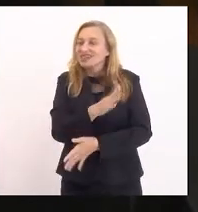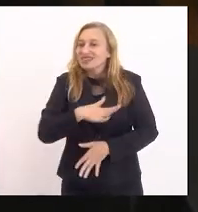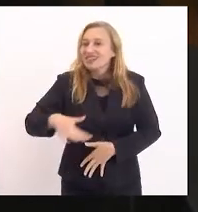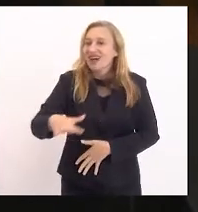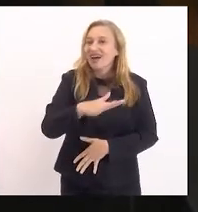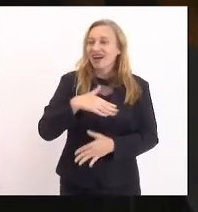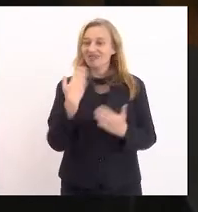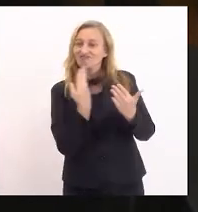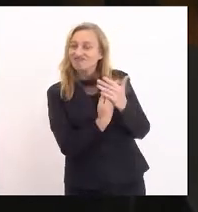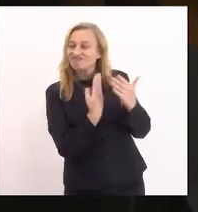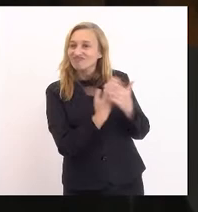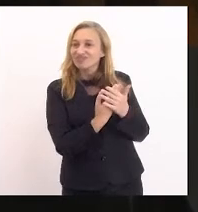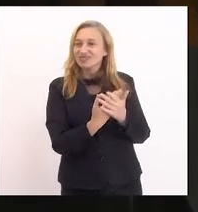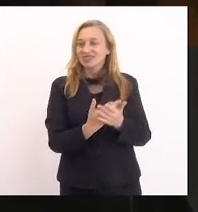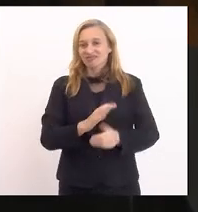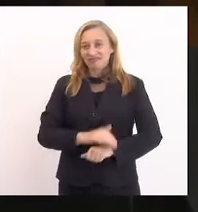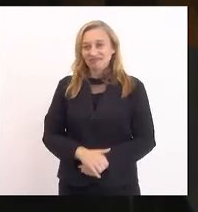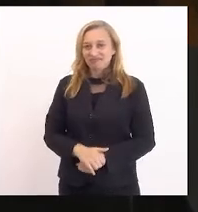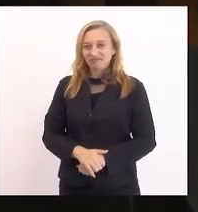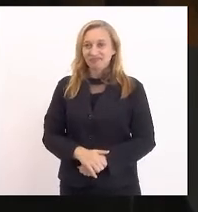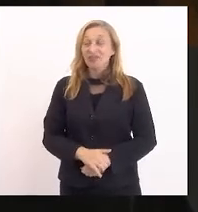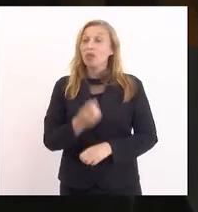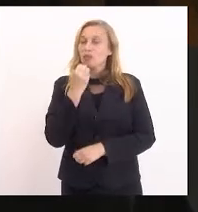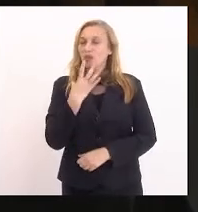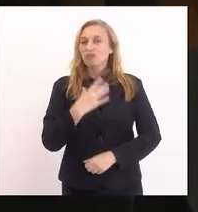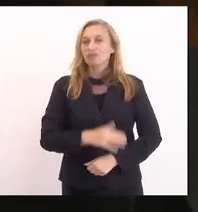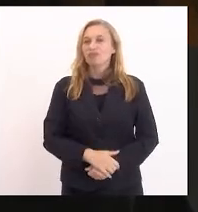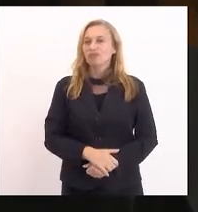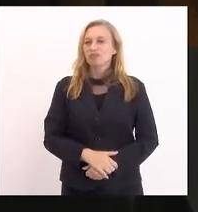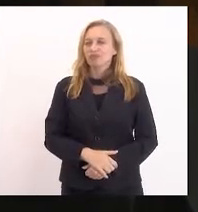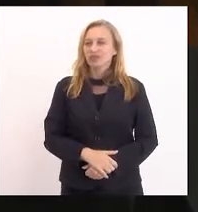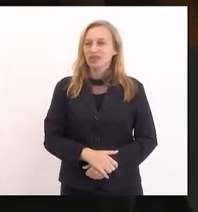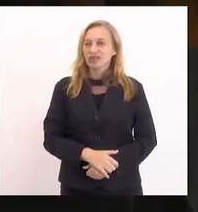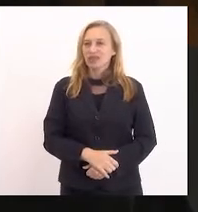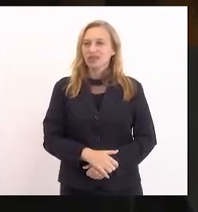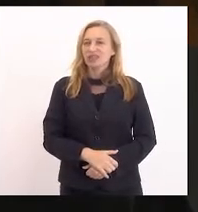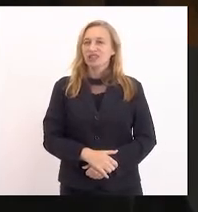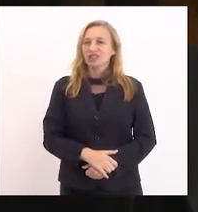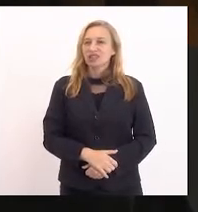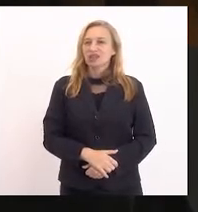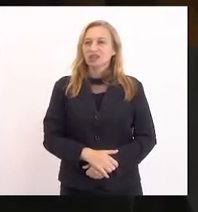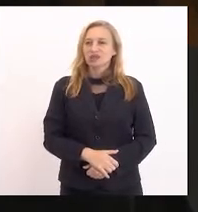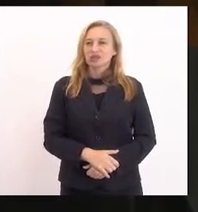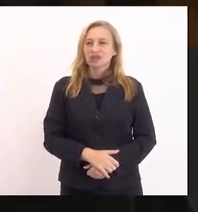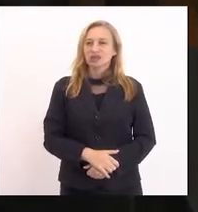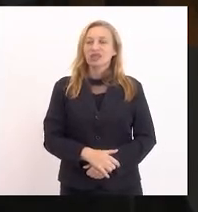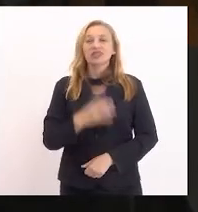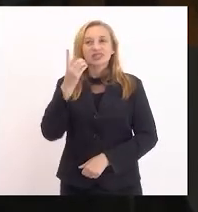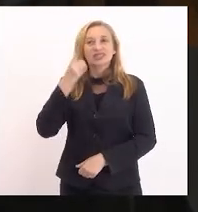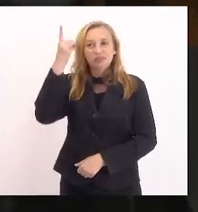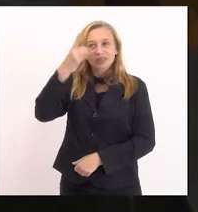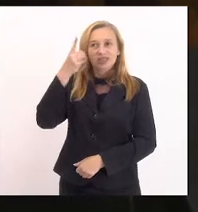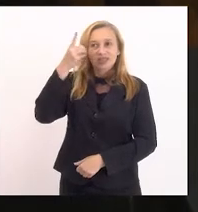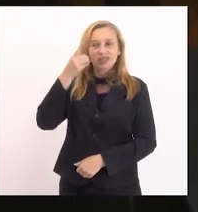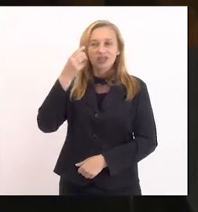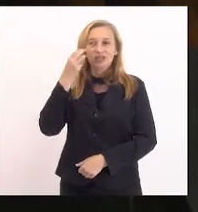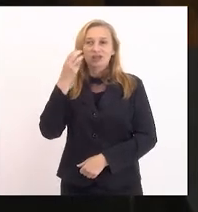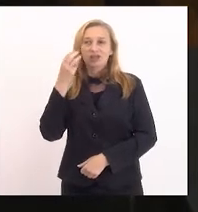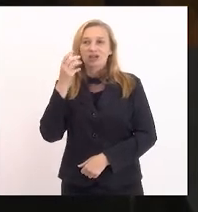sala de aula, no ambiente presencial. Bom, isso dito, deputado Luiz Paulo, eu,